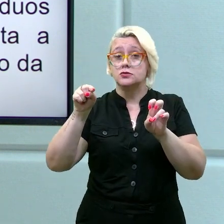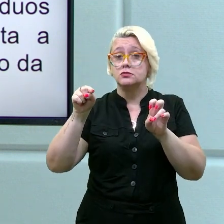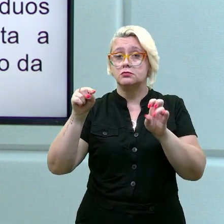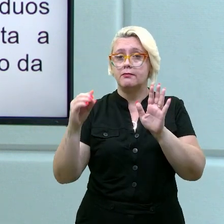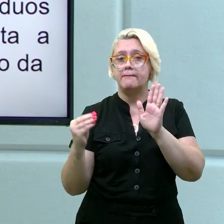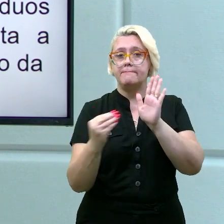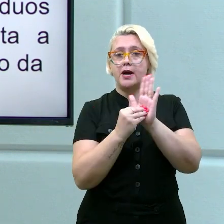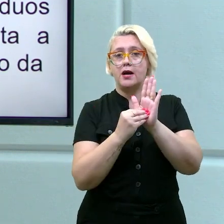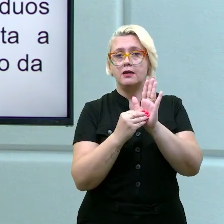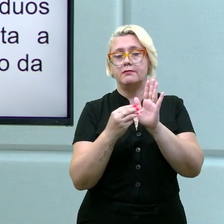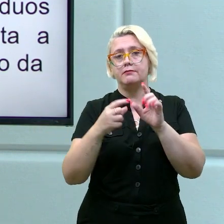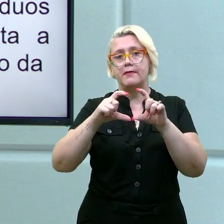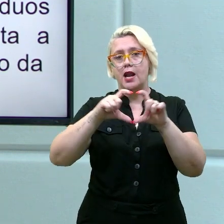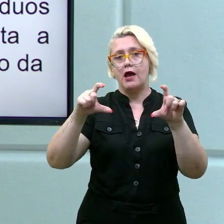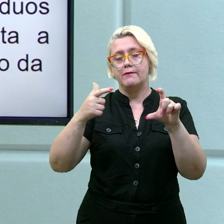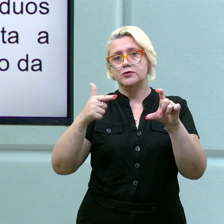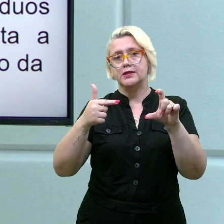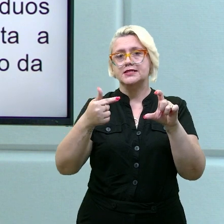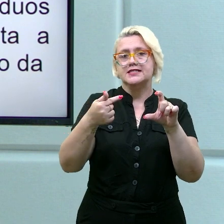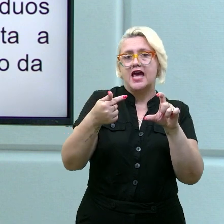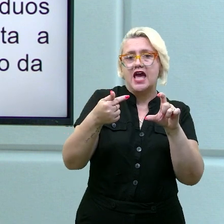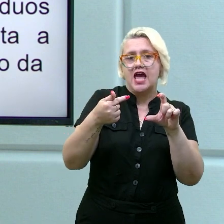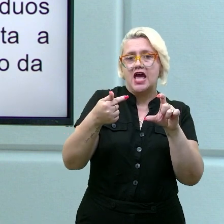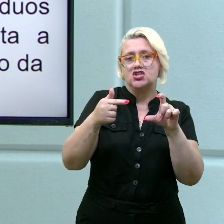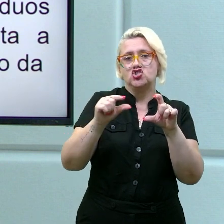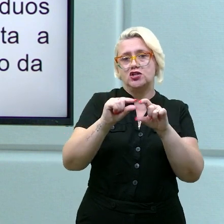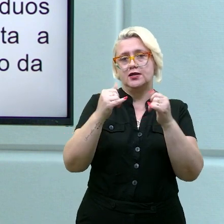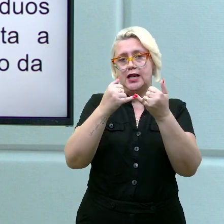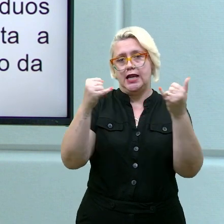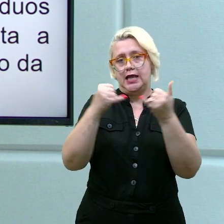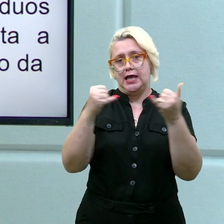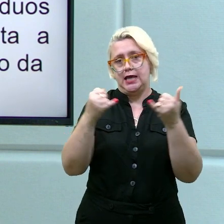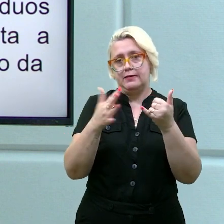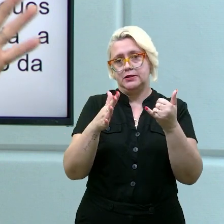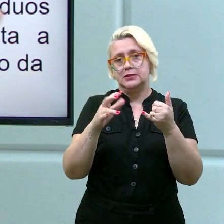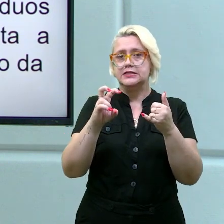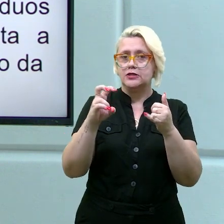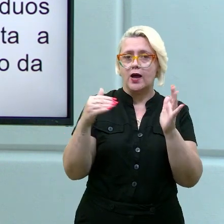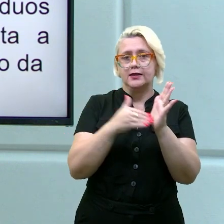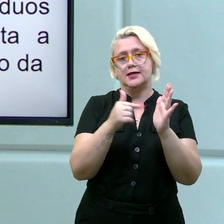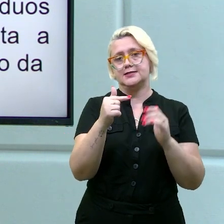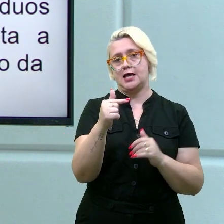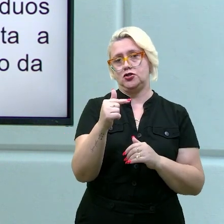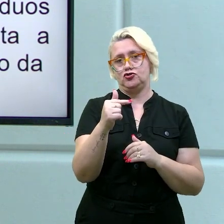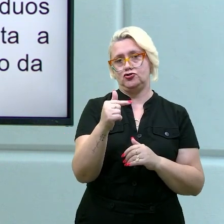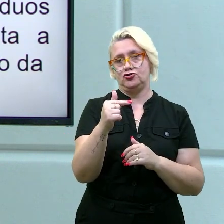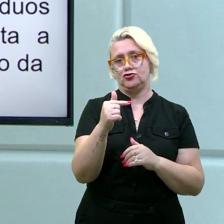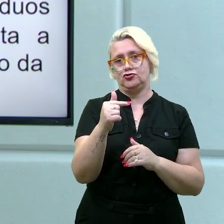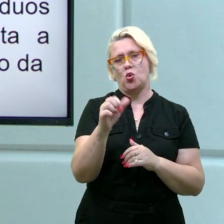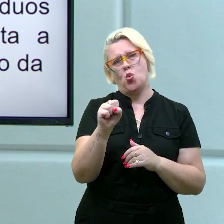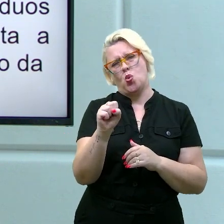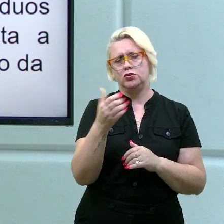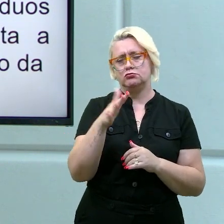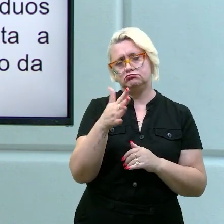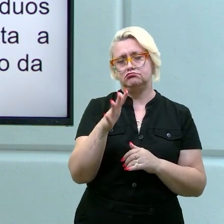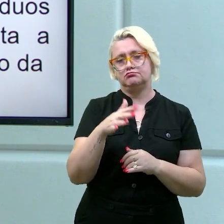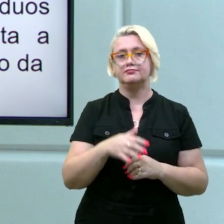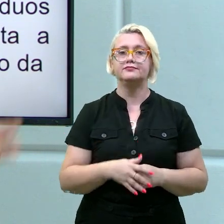num parágrafo de umas sete linhas por aí. Tá? De cinco a sete. A oito, talvez.